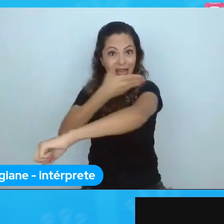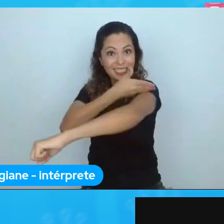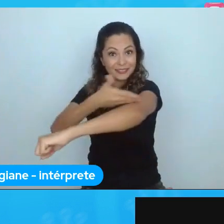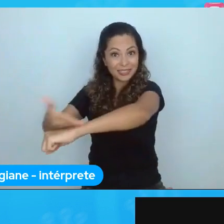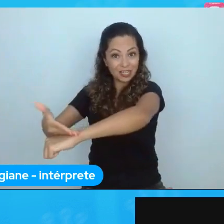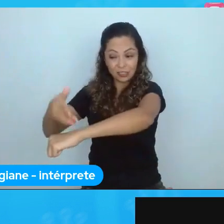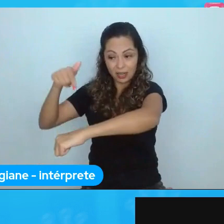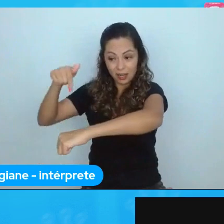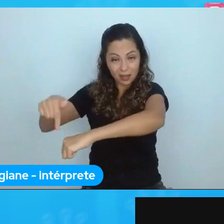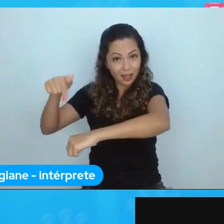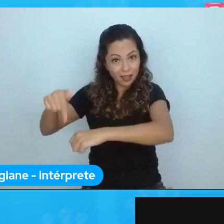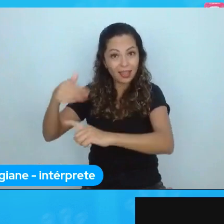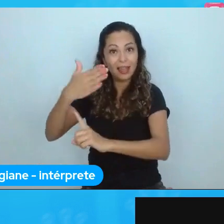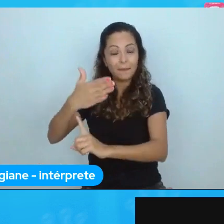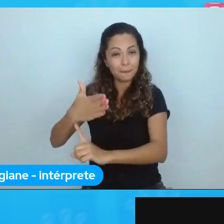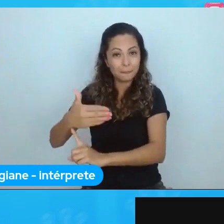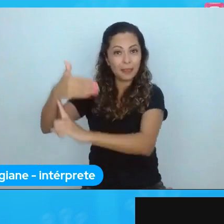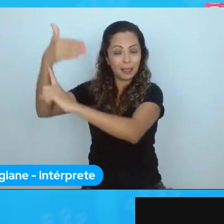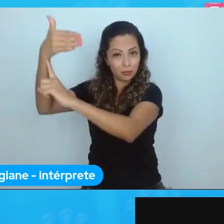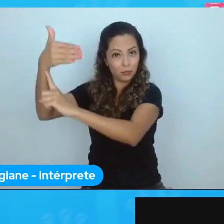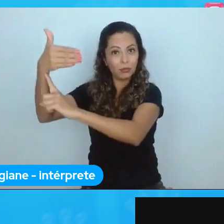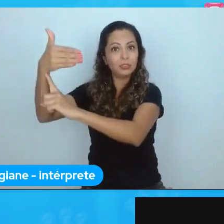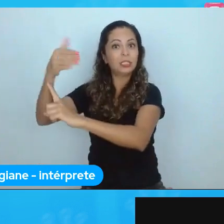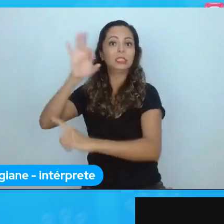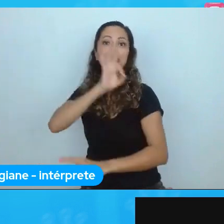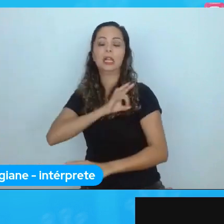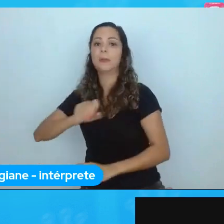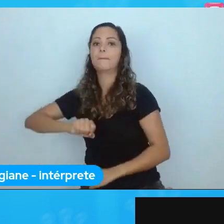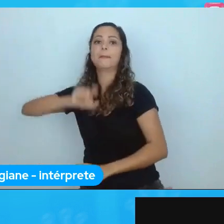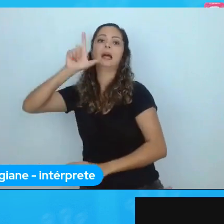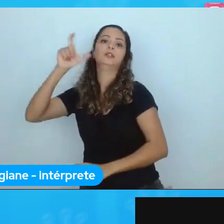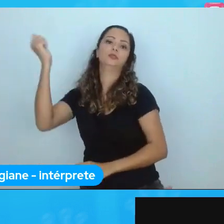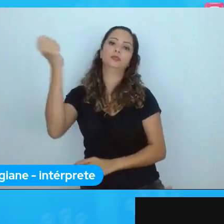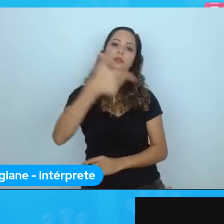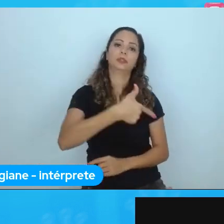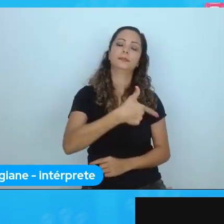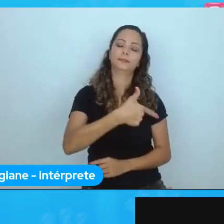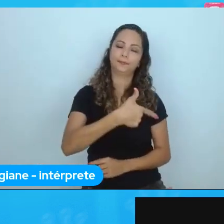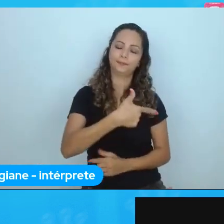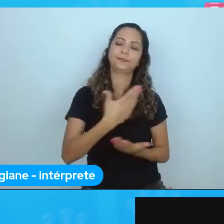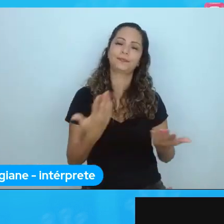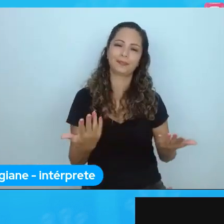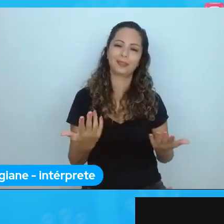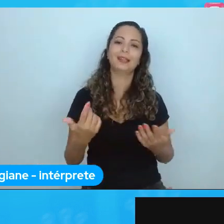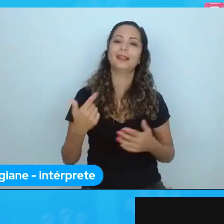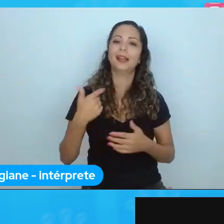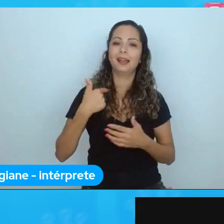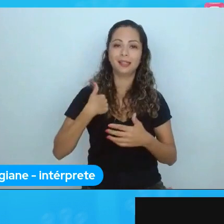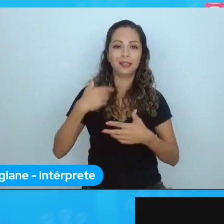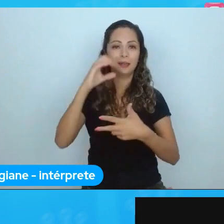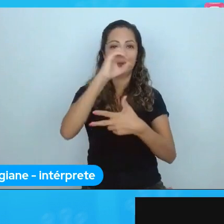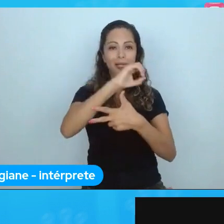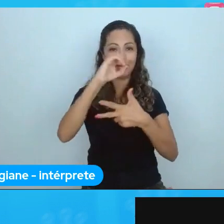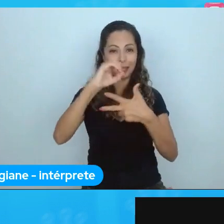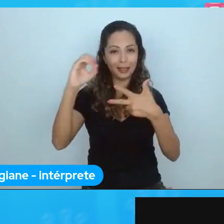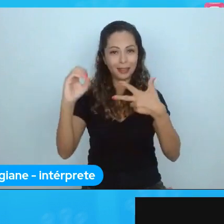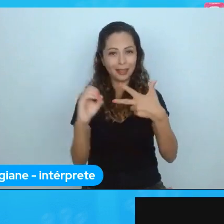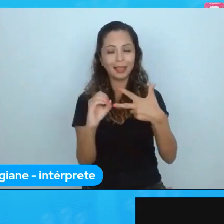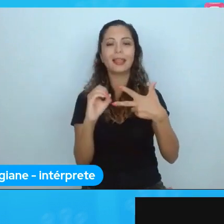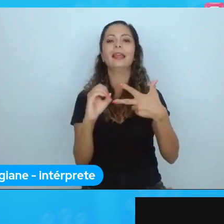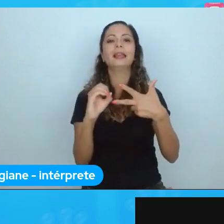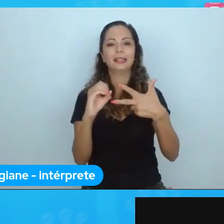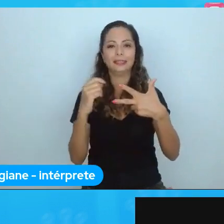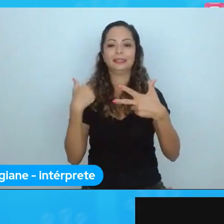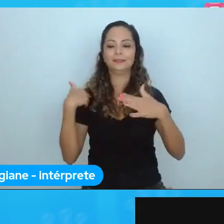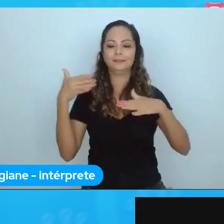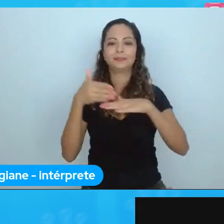desdobrava muito, aí fui fazer Enem para ajudar, incentivar uns amigos e no dia esqueci minha